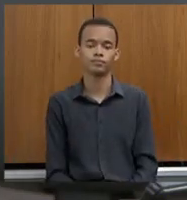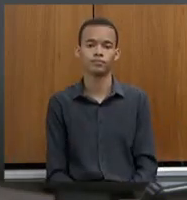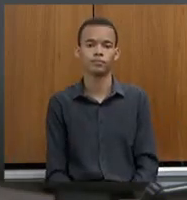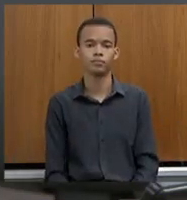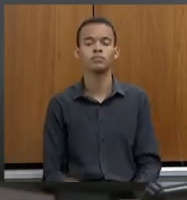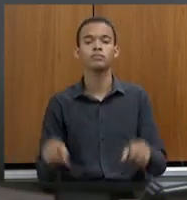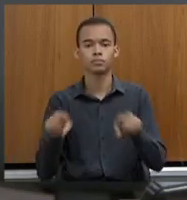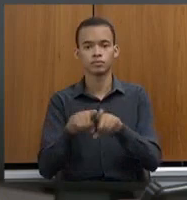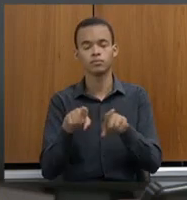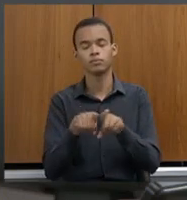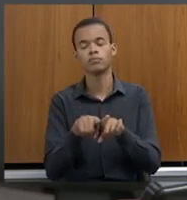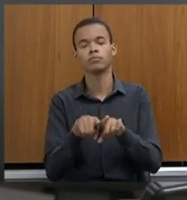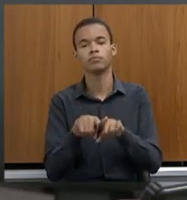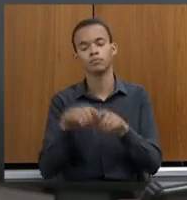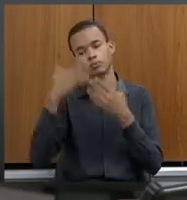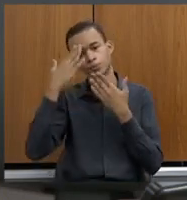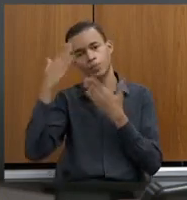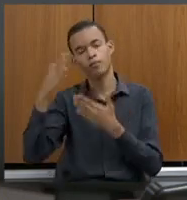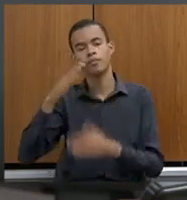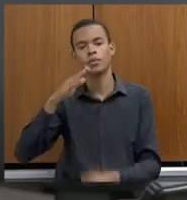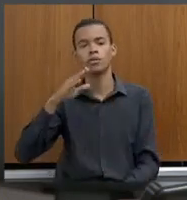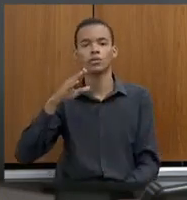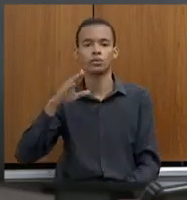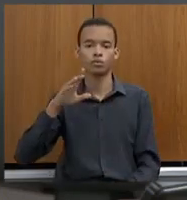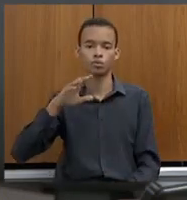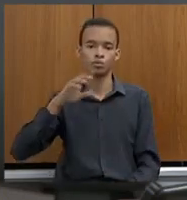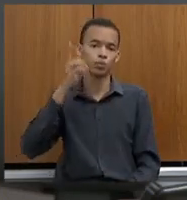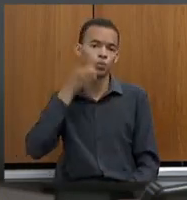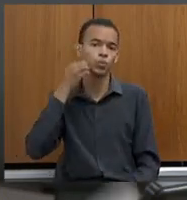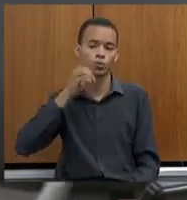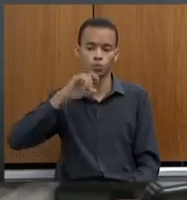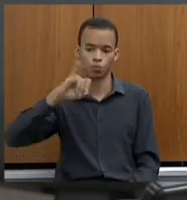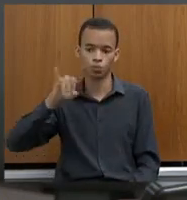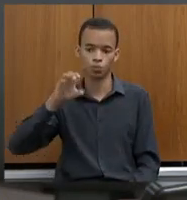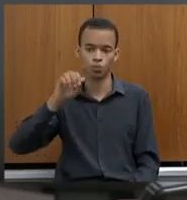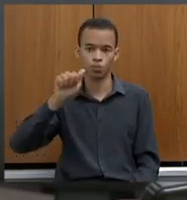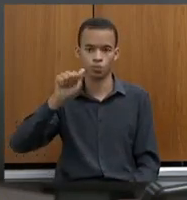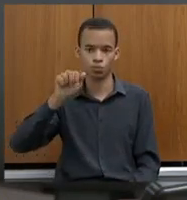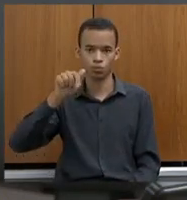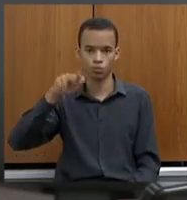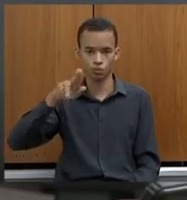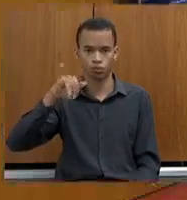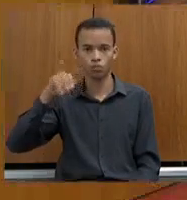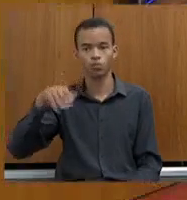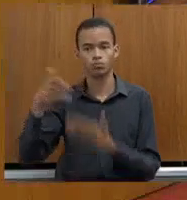considerações e também considerações finais para que a gente possa caminhar para o encerramento.